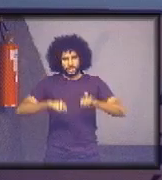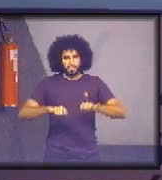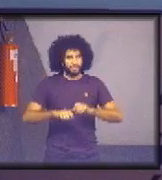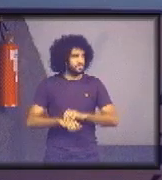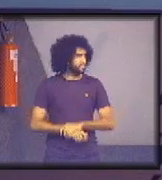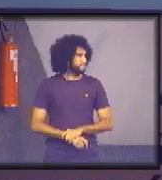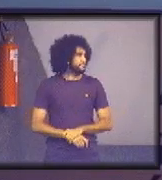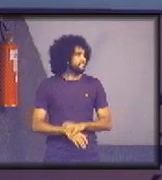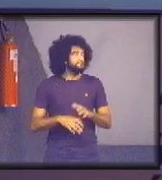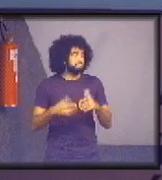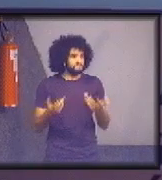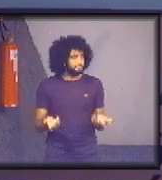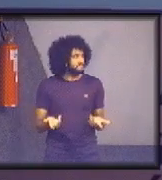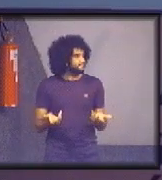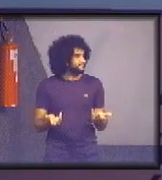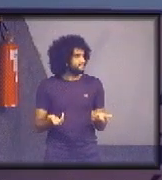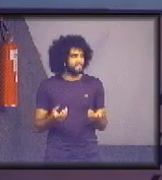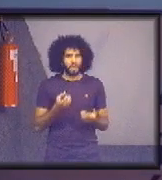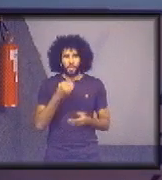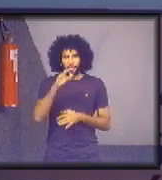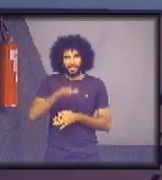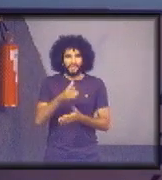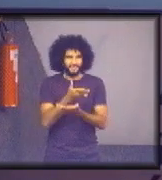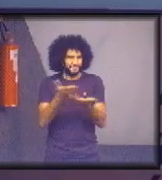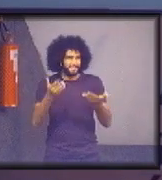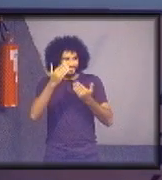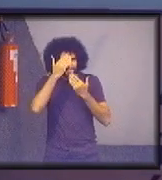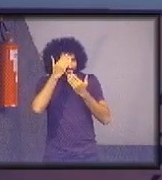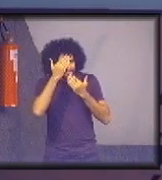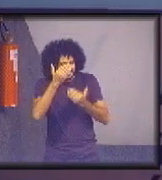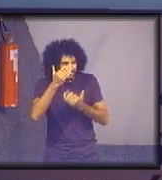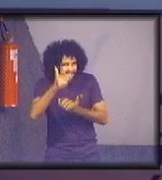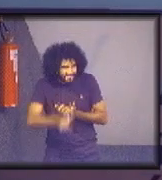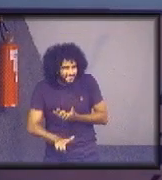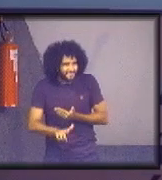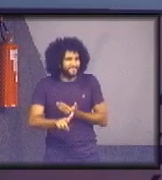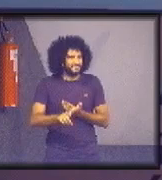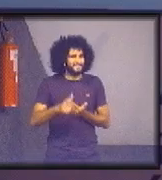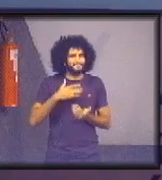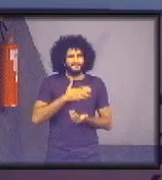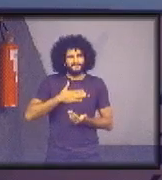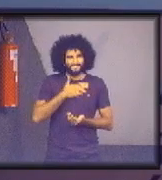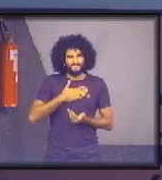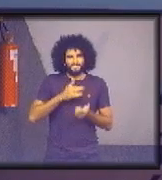É isso. Boa tarde a todos. Agradeço novamente. Kathleen, foi um prazer.